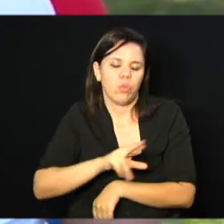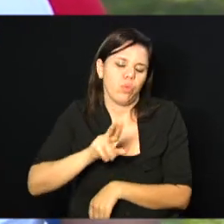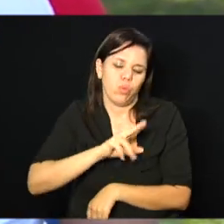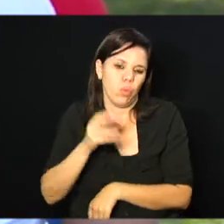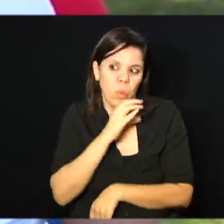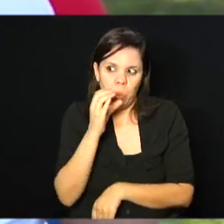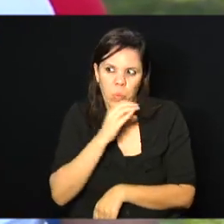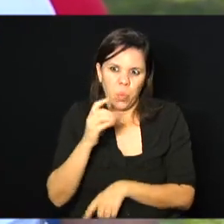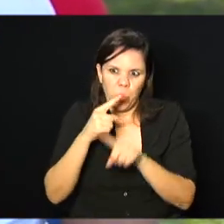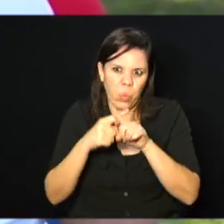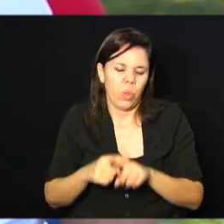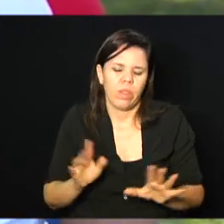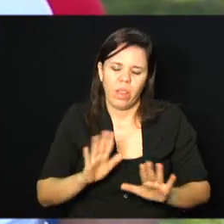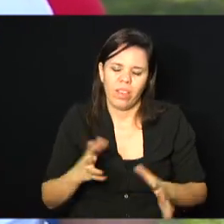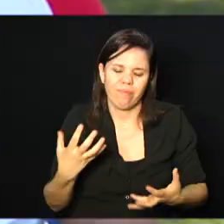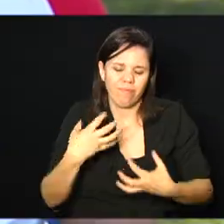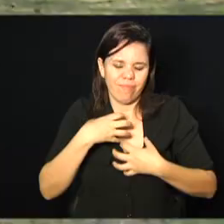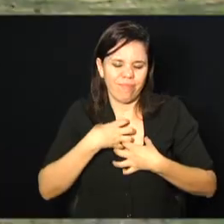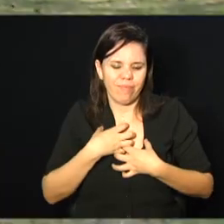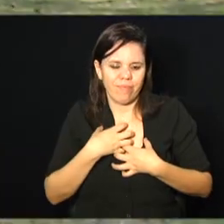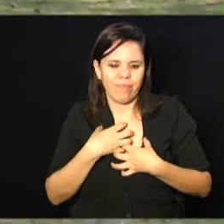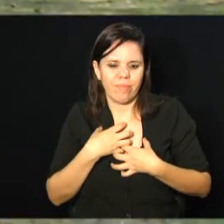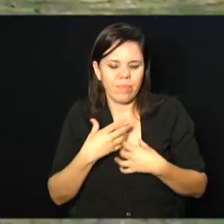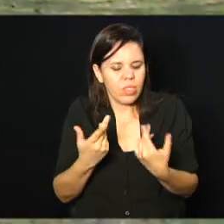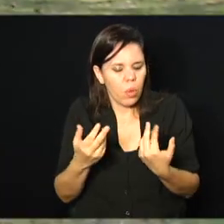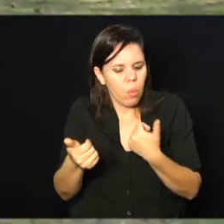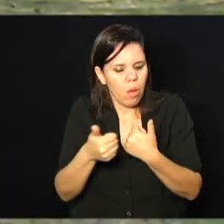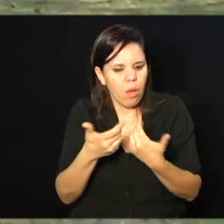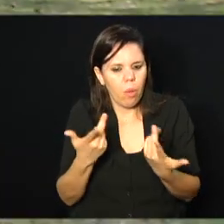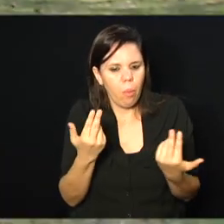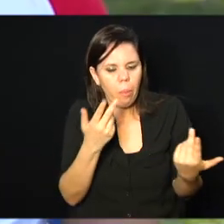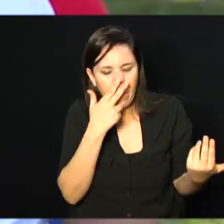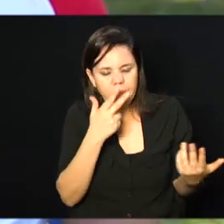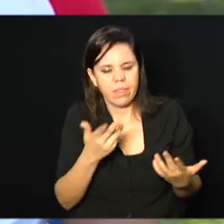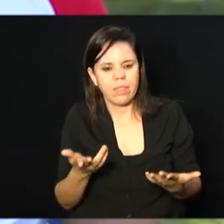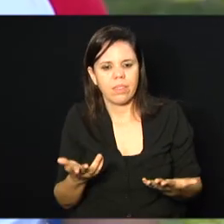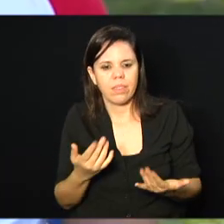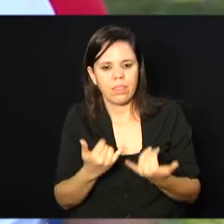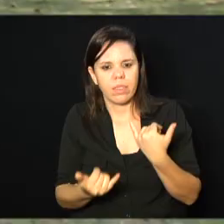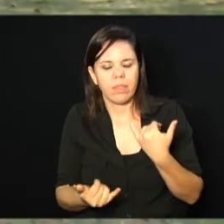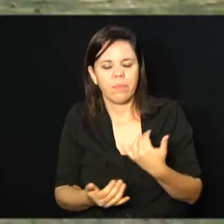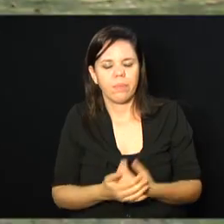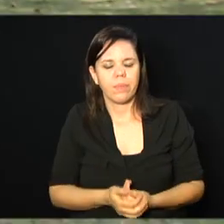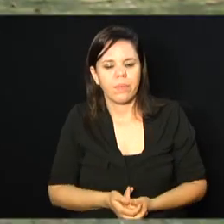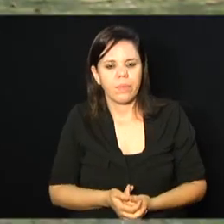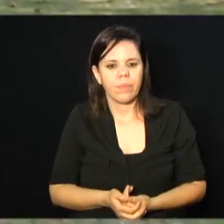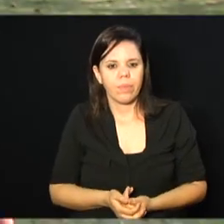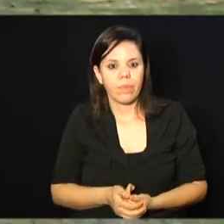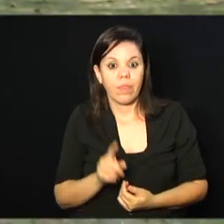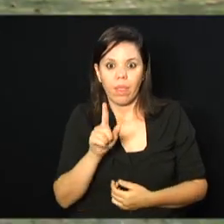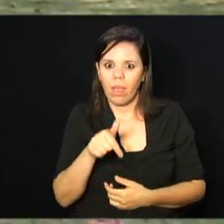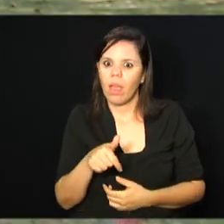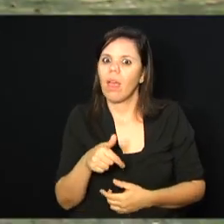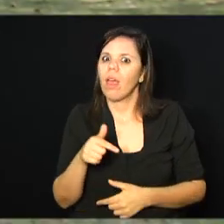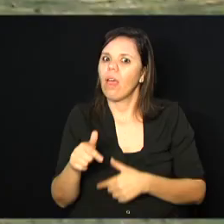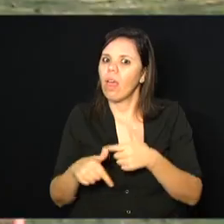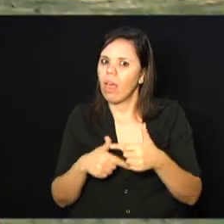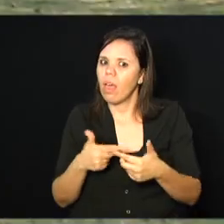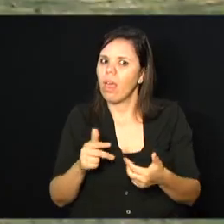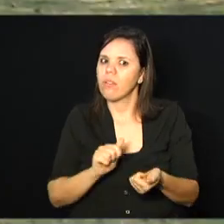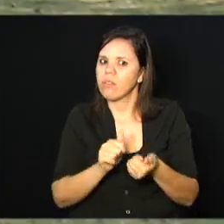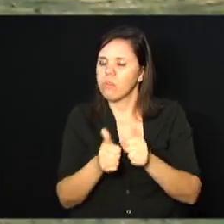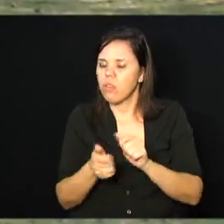Mas a sensação é bem próxima, né? Né? Então, é... Já uma atividade que possibilita a